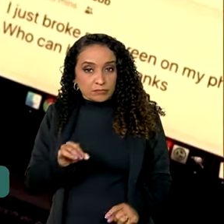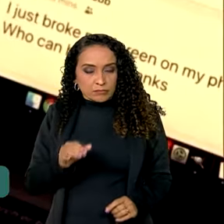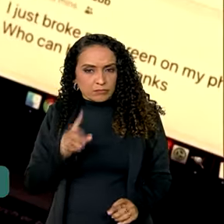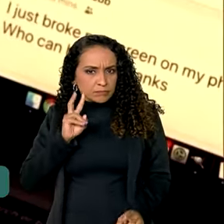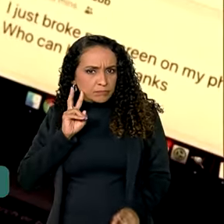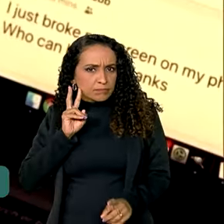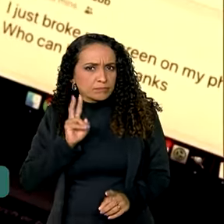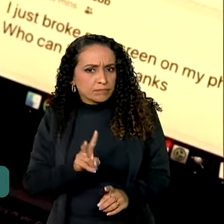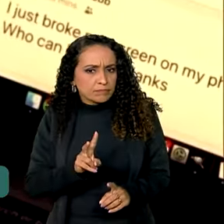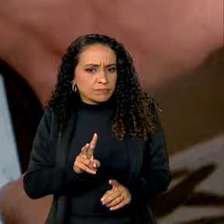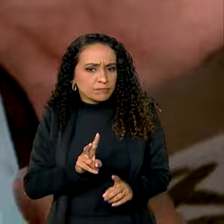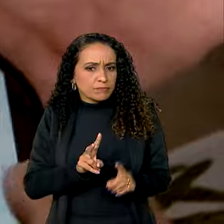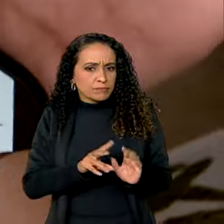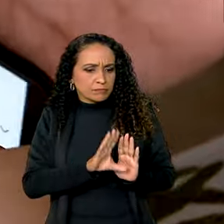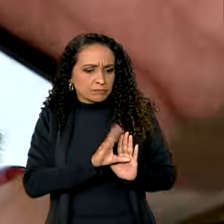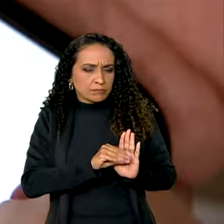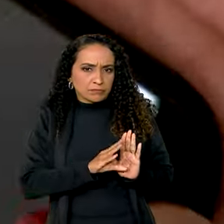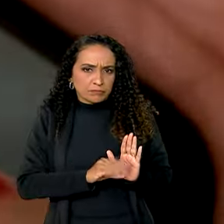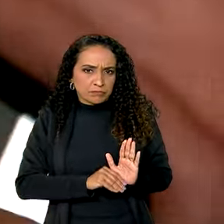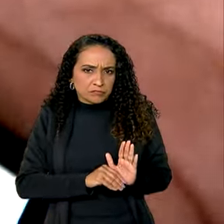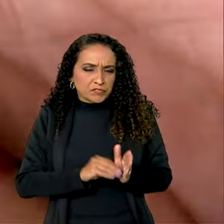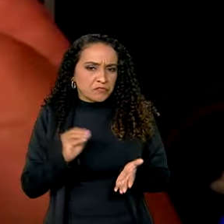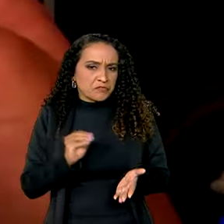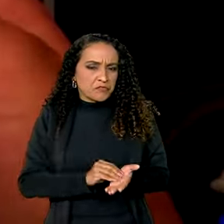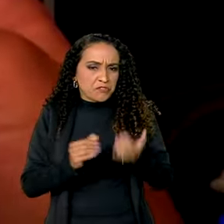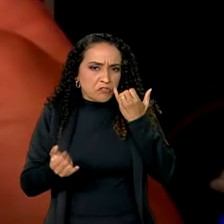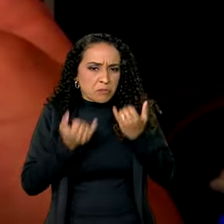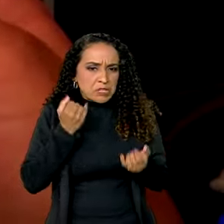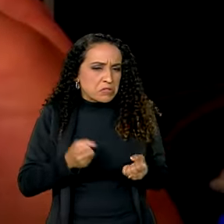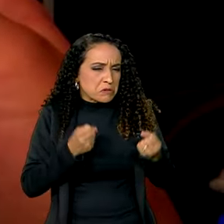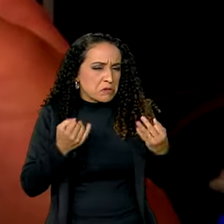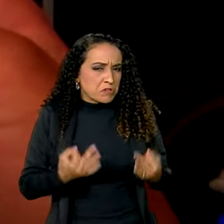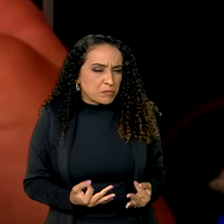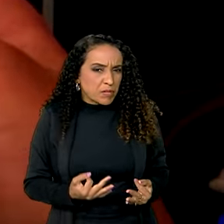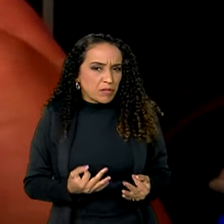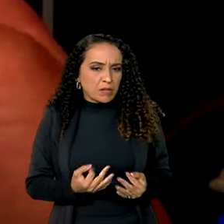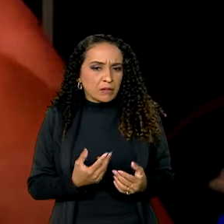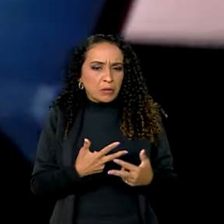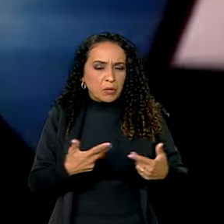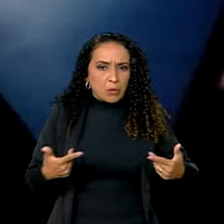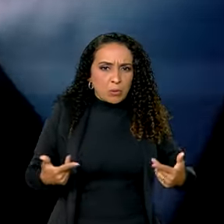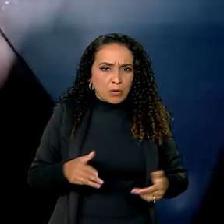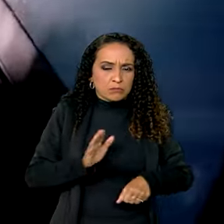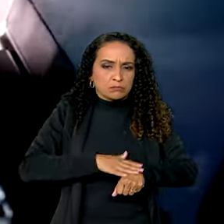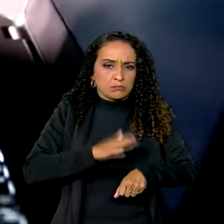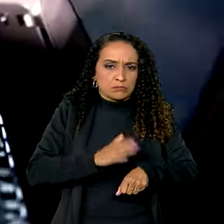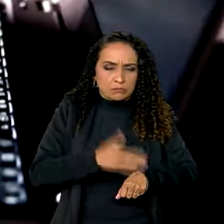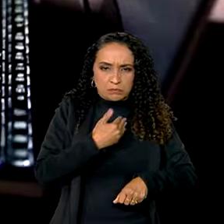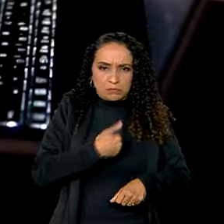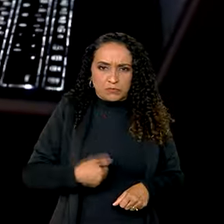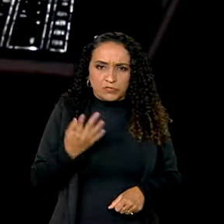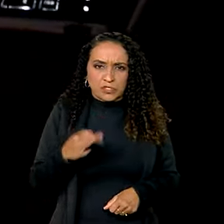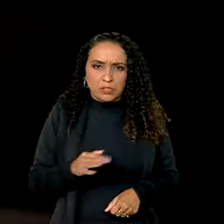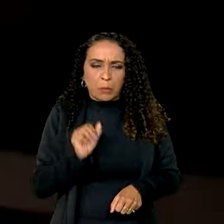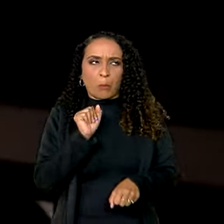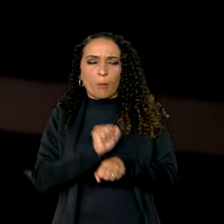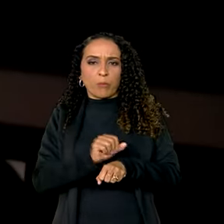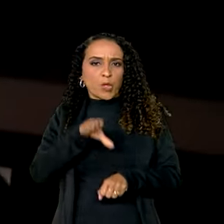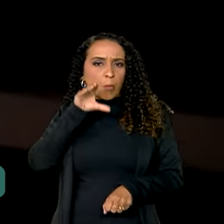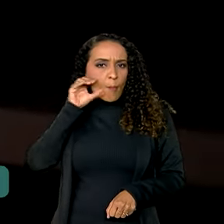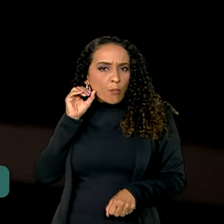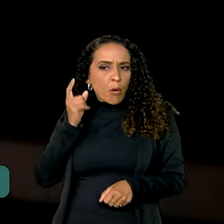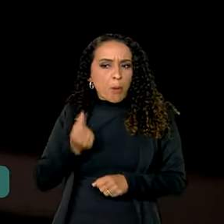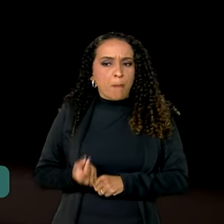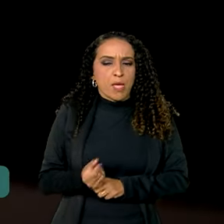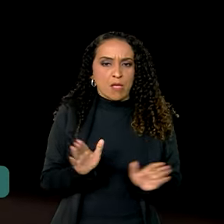deparar com conteúdos de desinformação que falam de uma suposta inércia na atuação do governo federal sobre o preço da